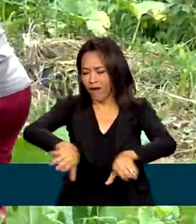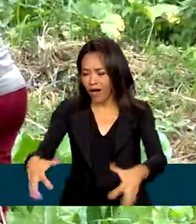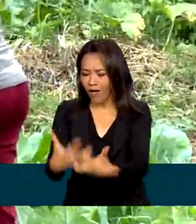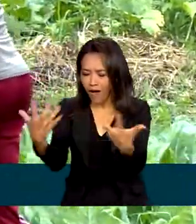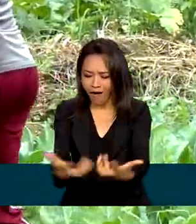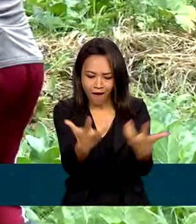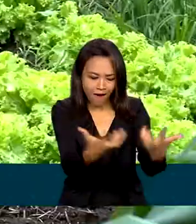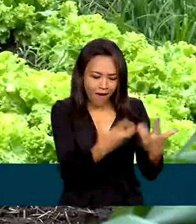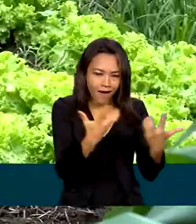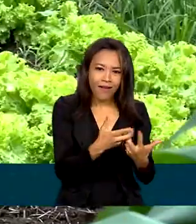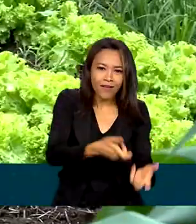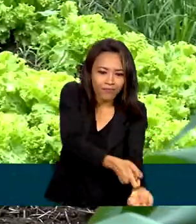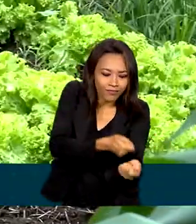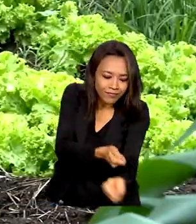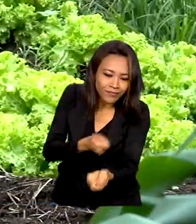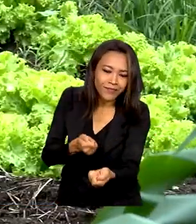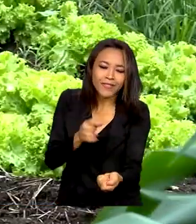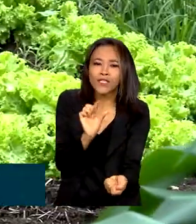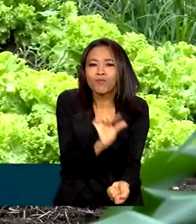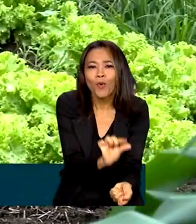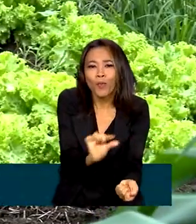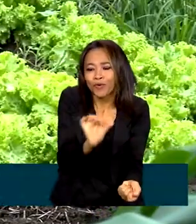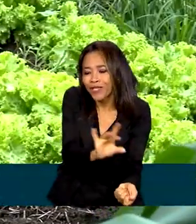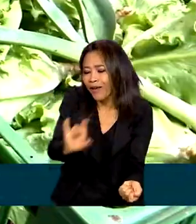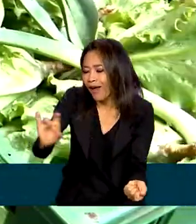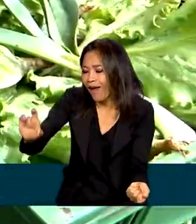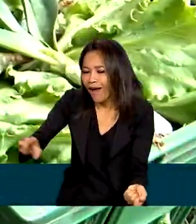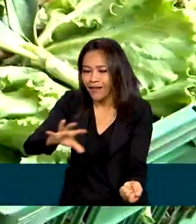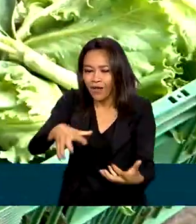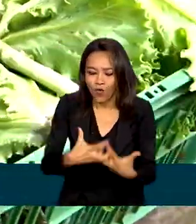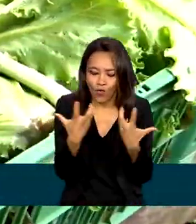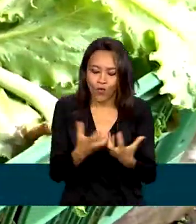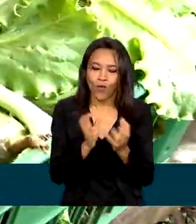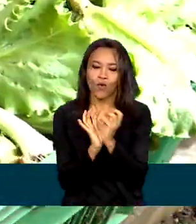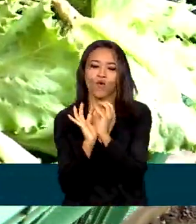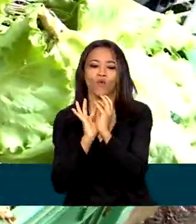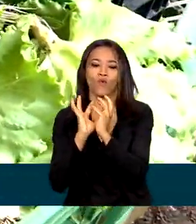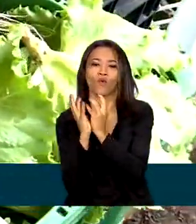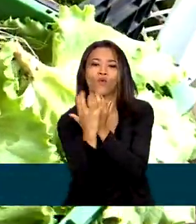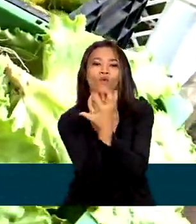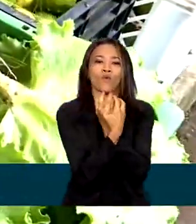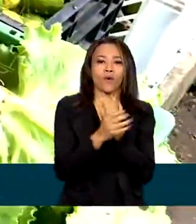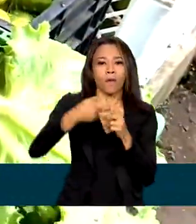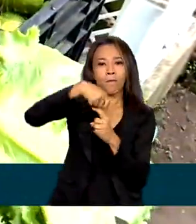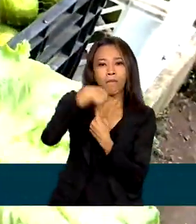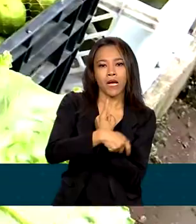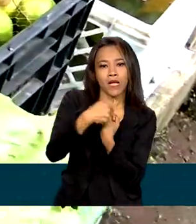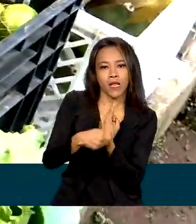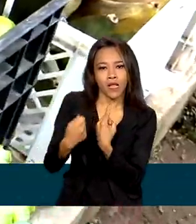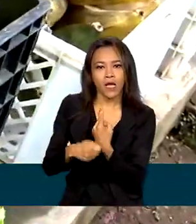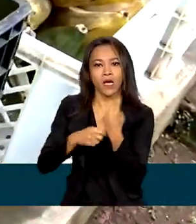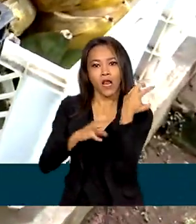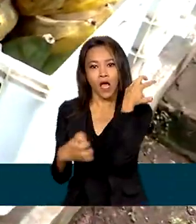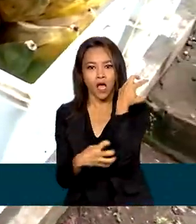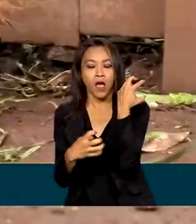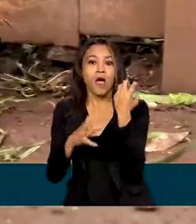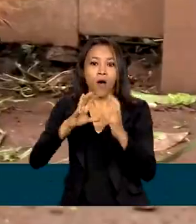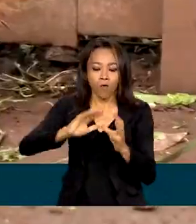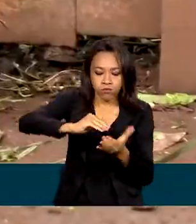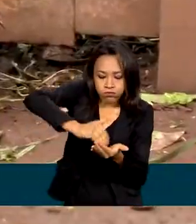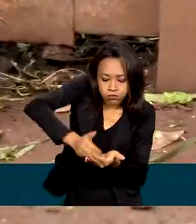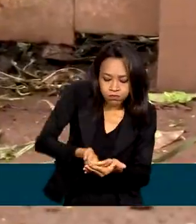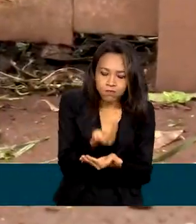frutas e raízes. Tem de tudo um pouco. Alface, couve, acelga, banana, abacate, coco,